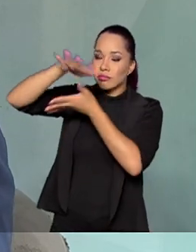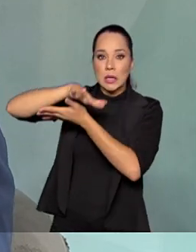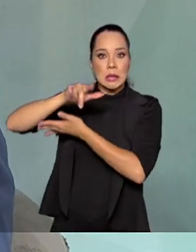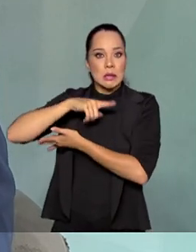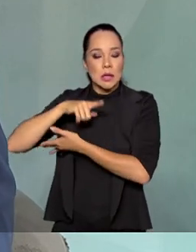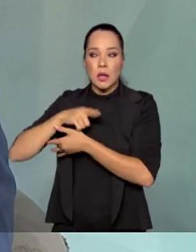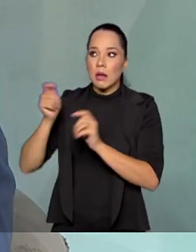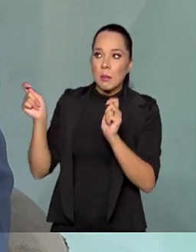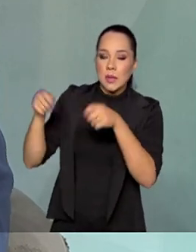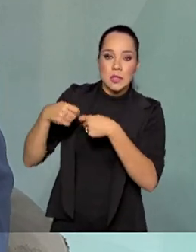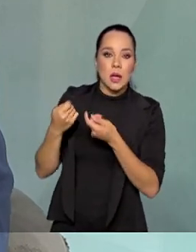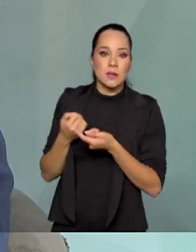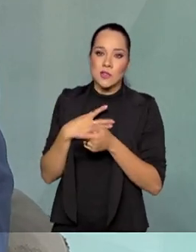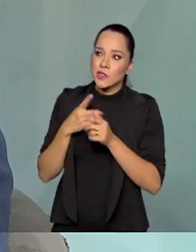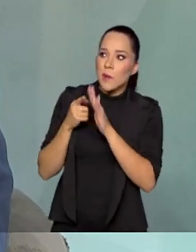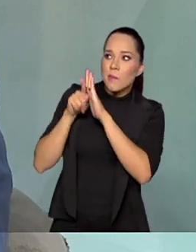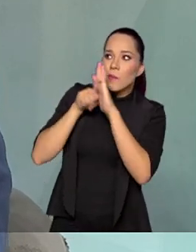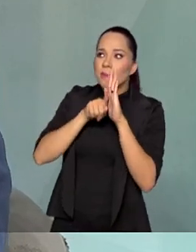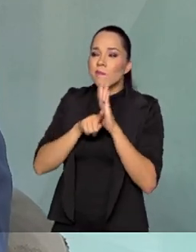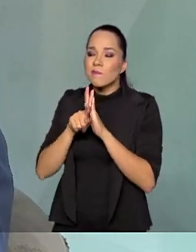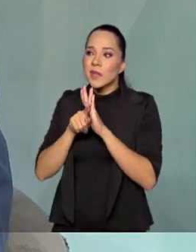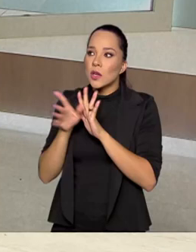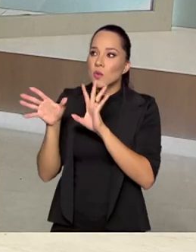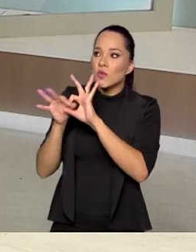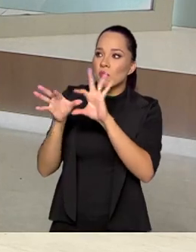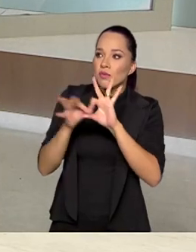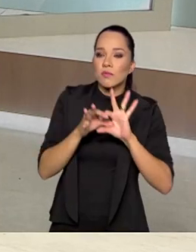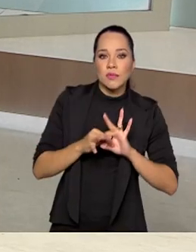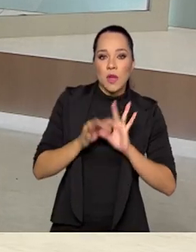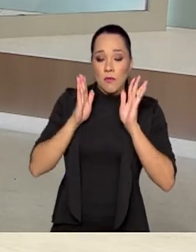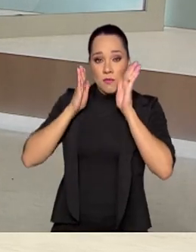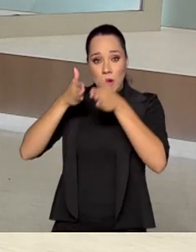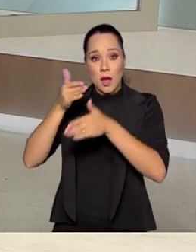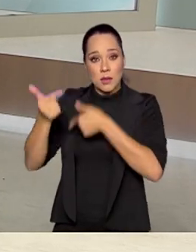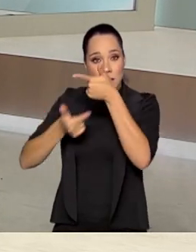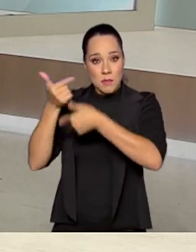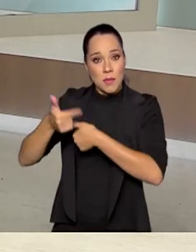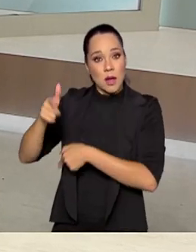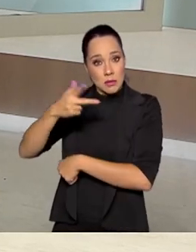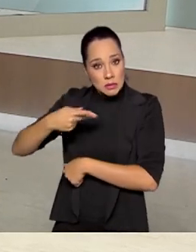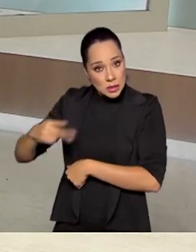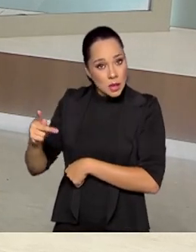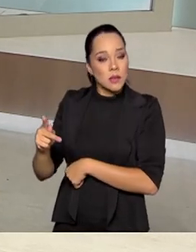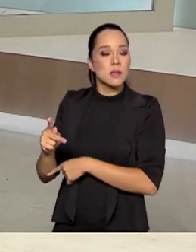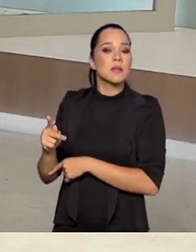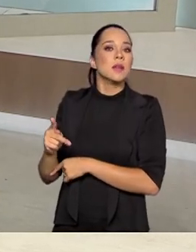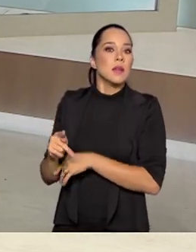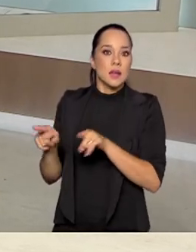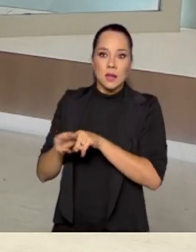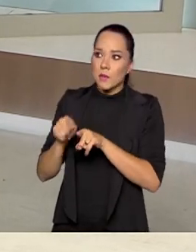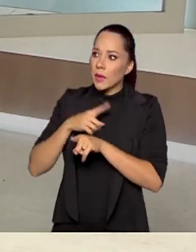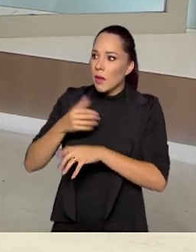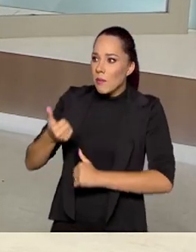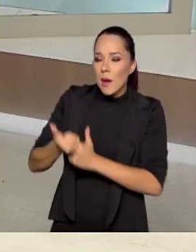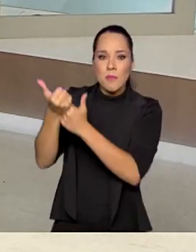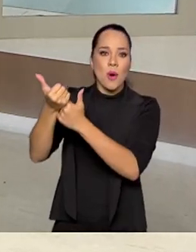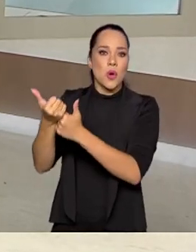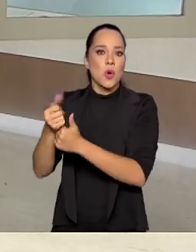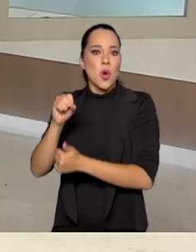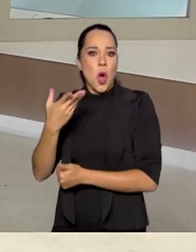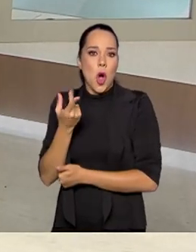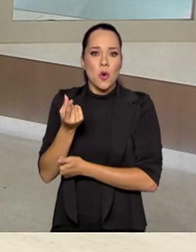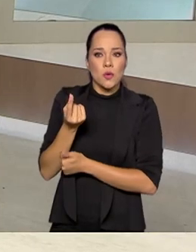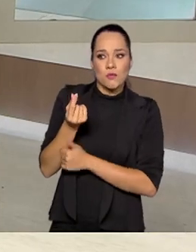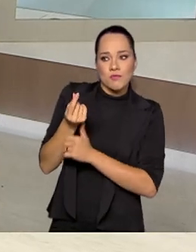tem alguma capacidade. Nós estamos procurando fortalecer, focar mais as atividades que eles fazem e levar um apoio, seja com